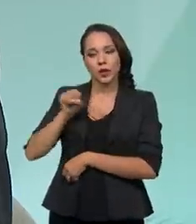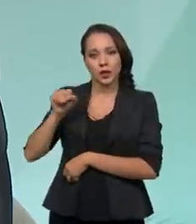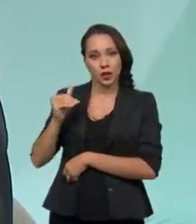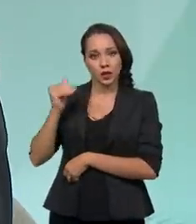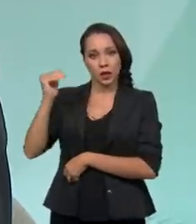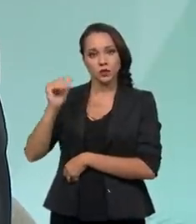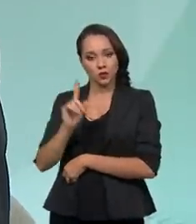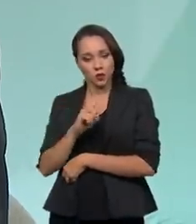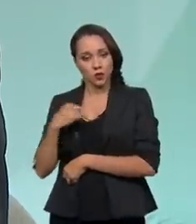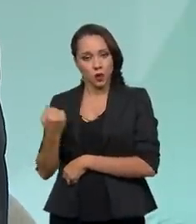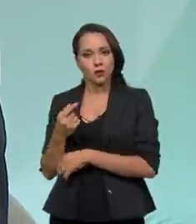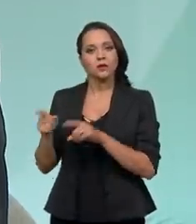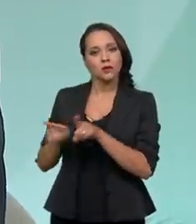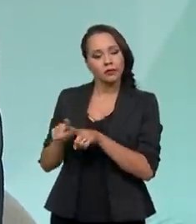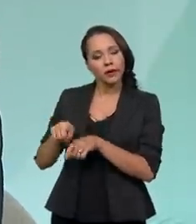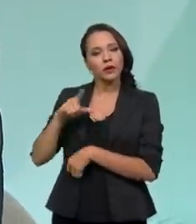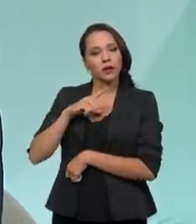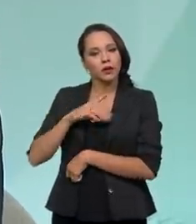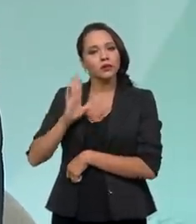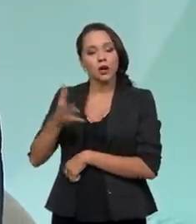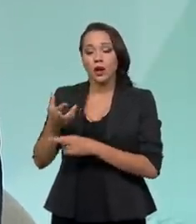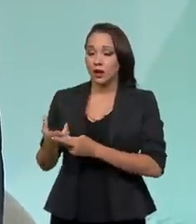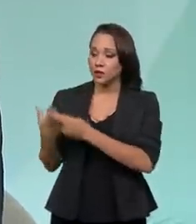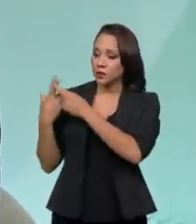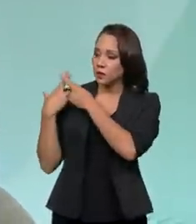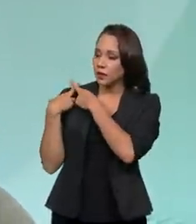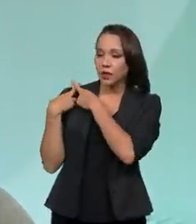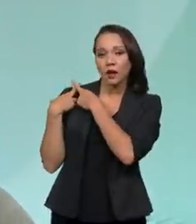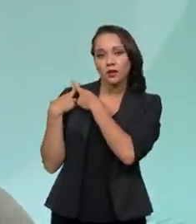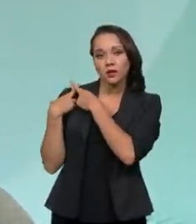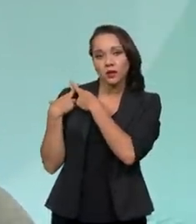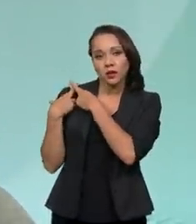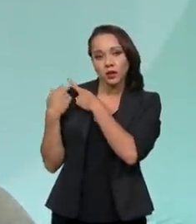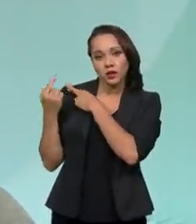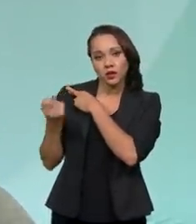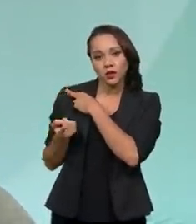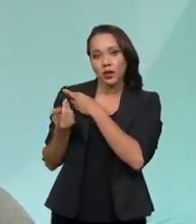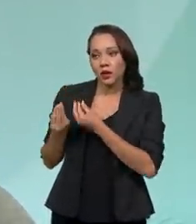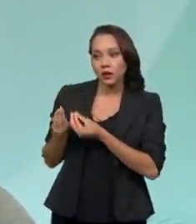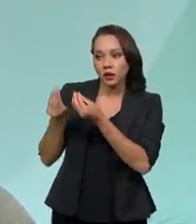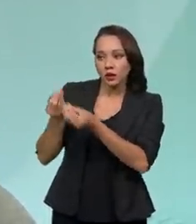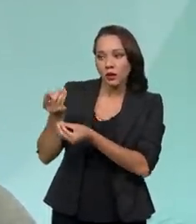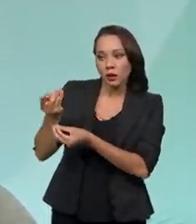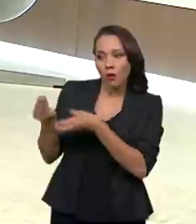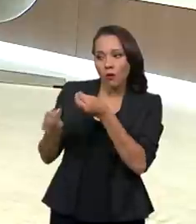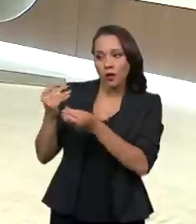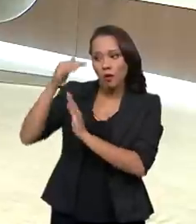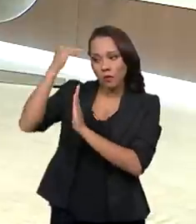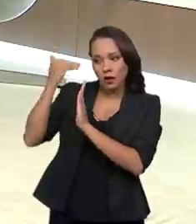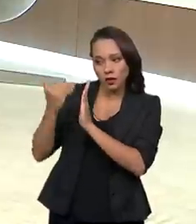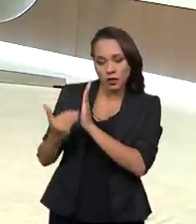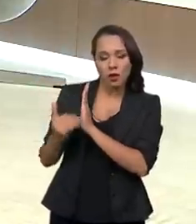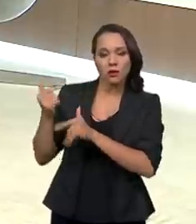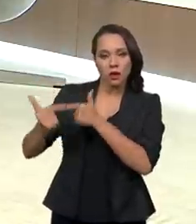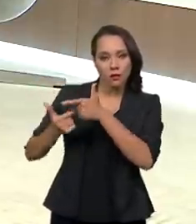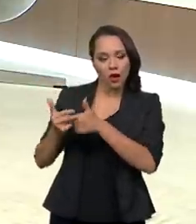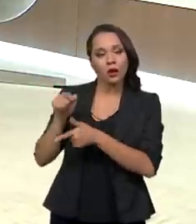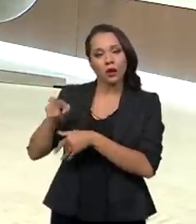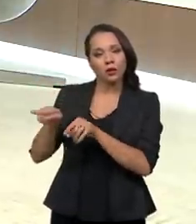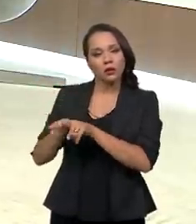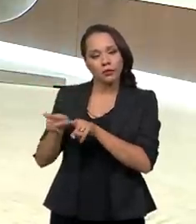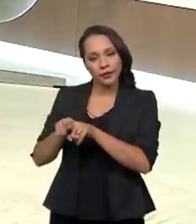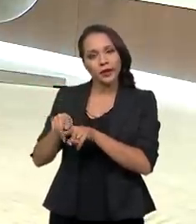conosco também, que temos a responsabilidade de passar meios para ele cumprir a tarefa e também ele